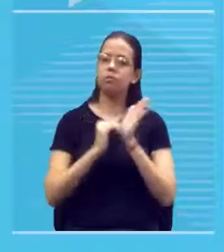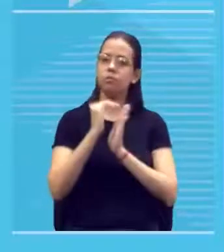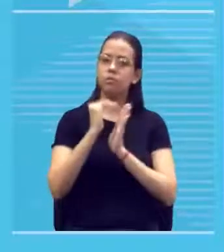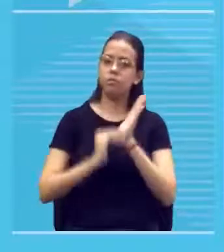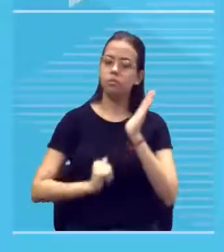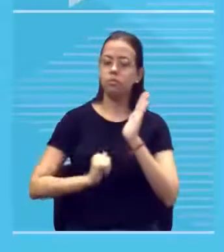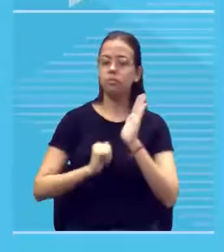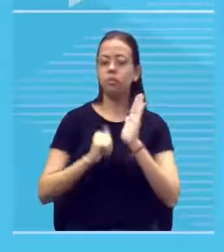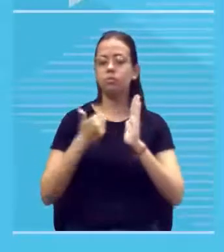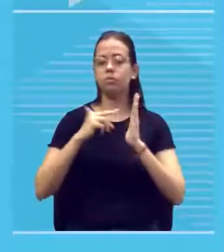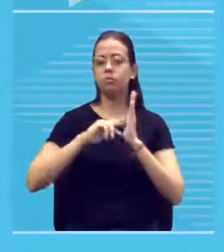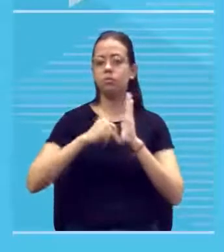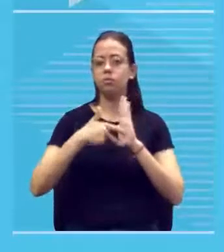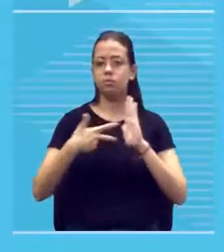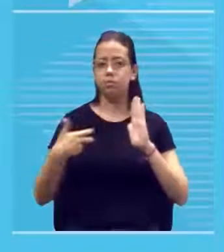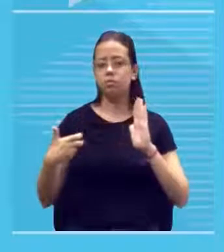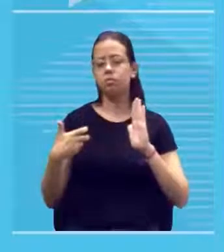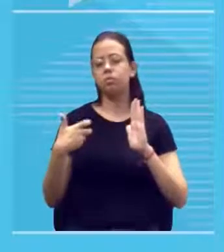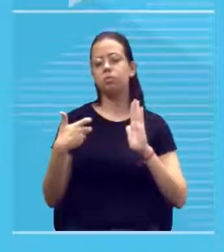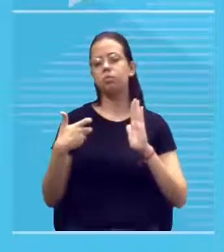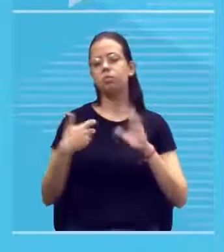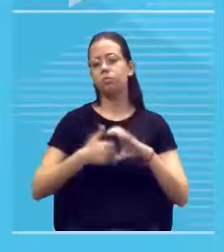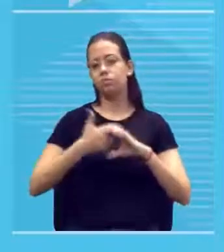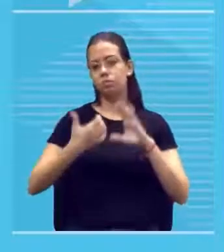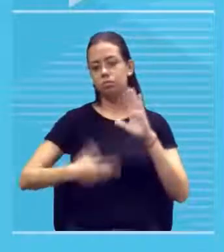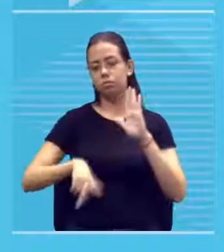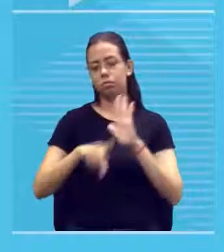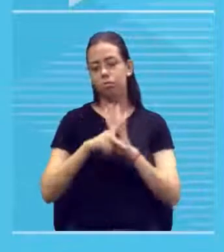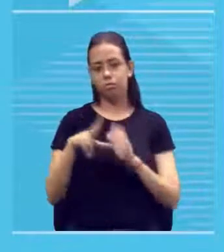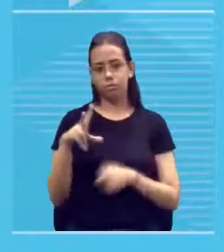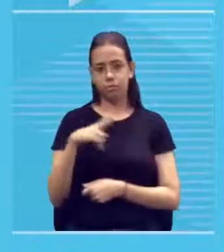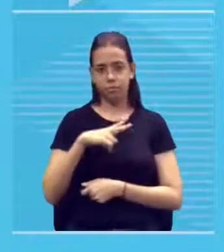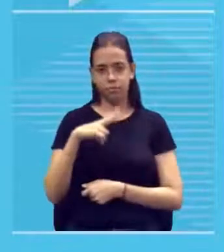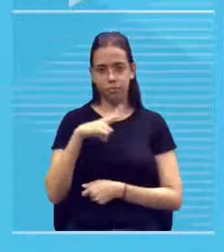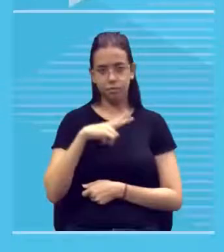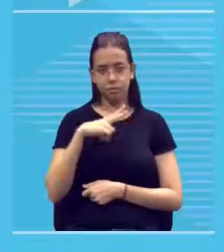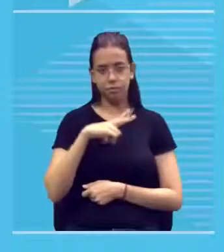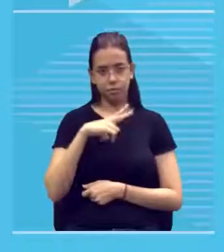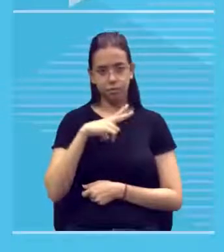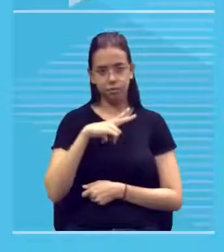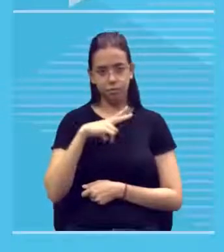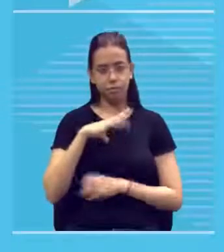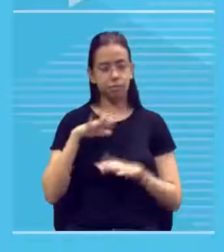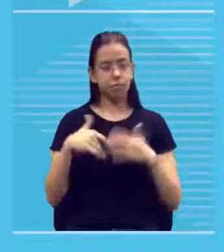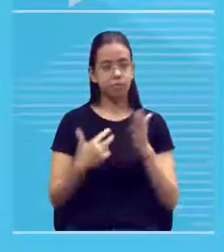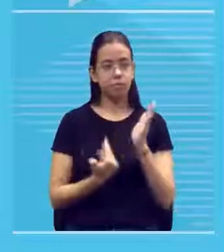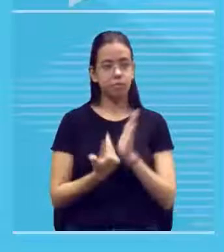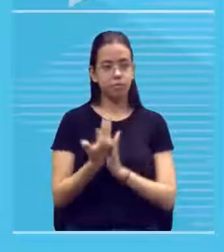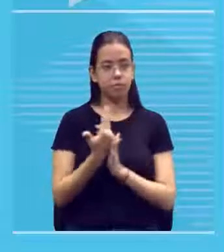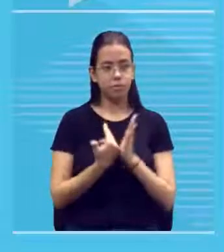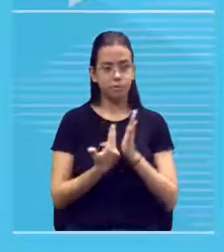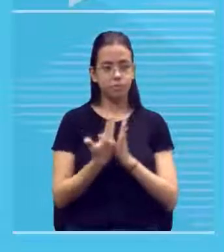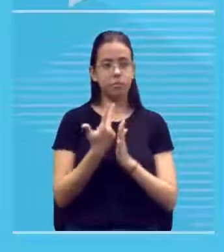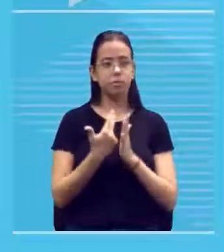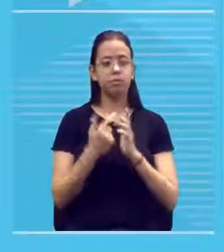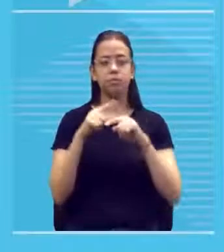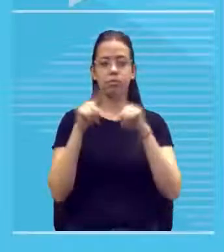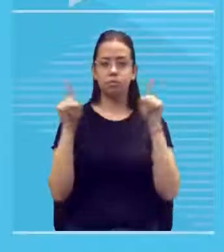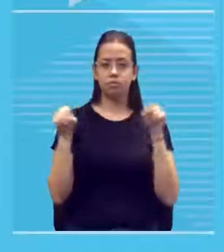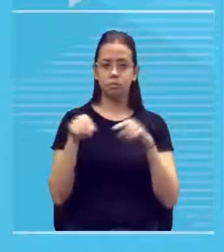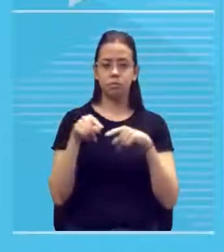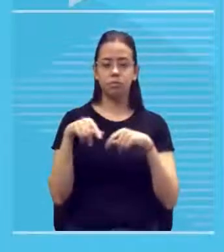interpretação essas questões pessoais aí ele pinta um quadro chamado macieira em flor